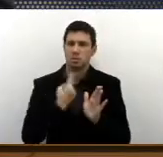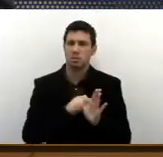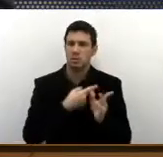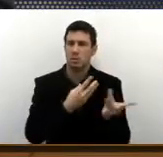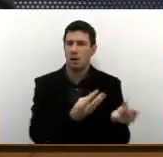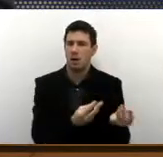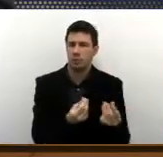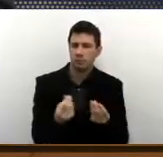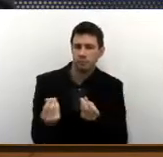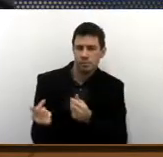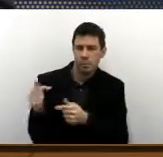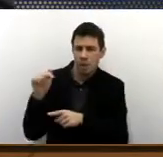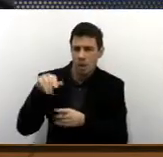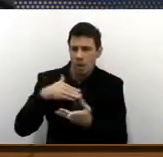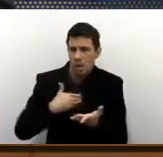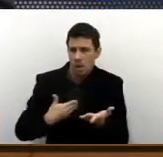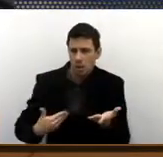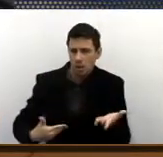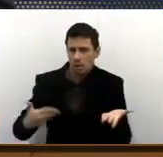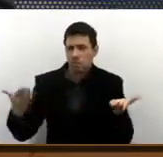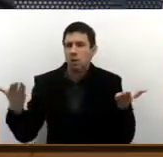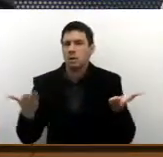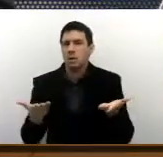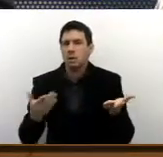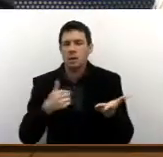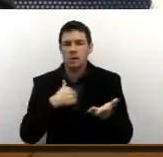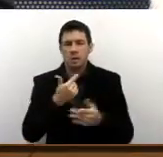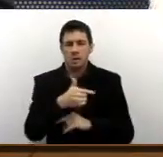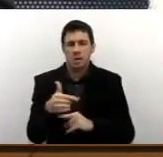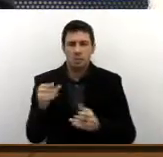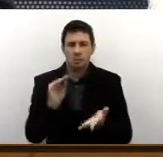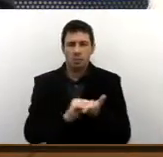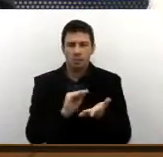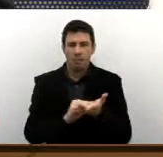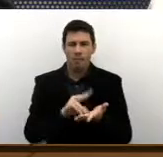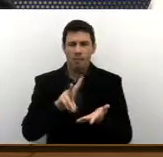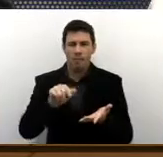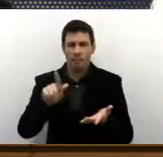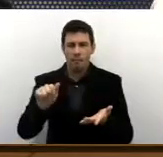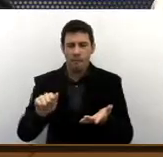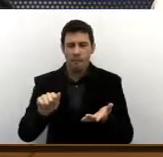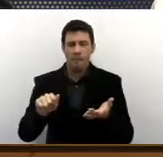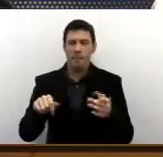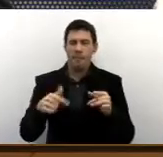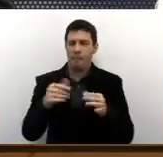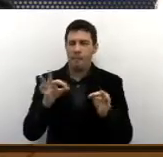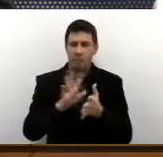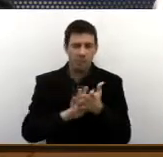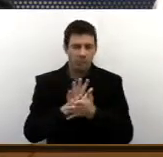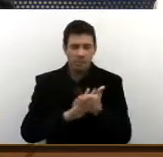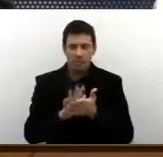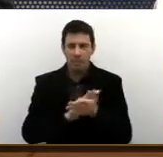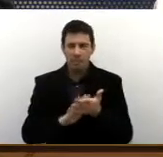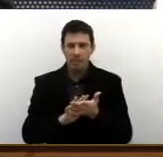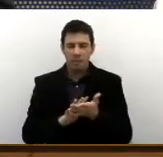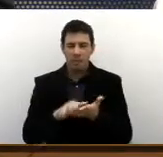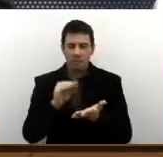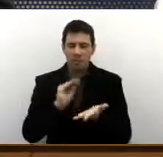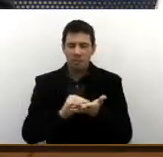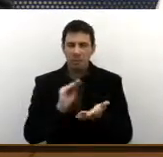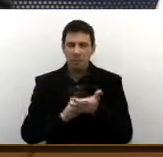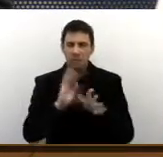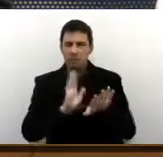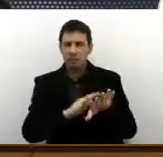governo, é porque hoje não existe falta de vagas de emprego. O que existe é mão de obra qualificada.